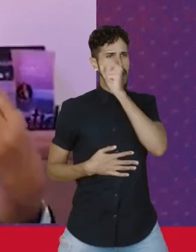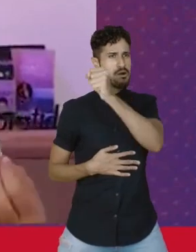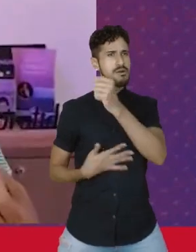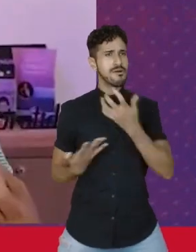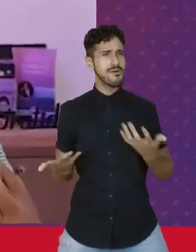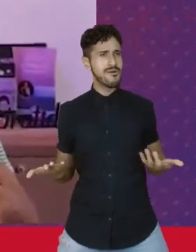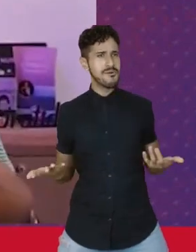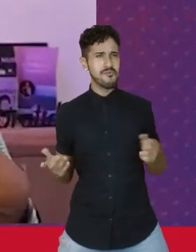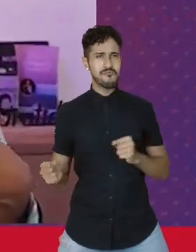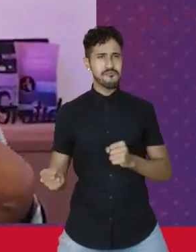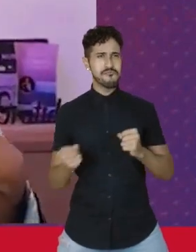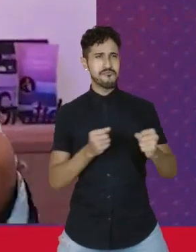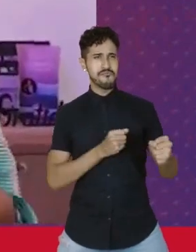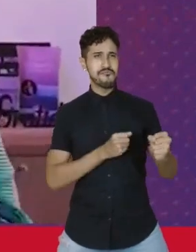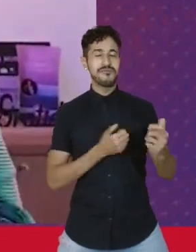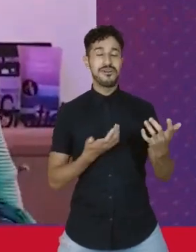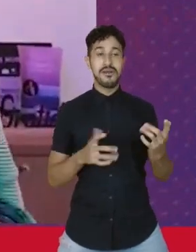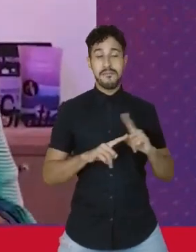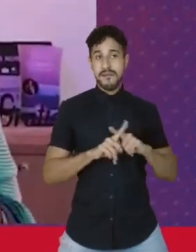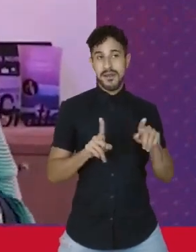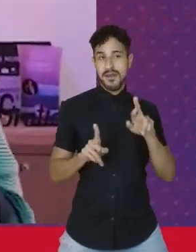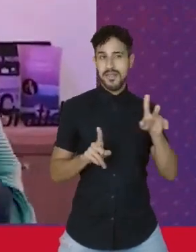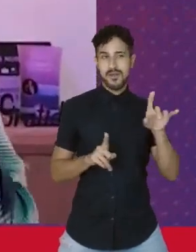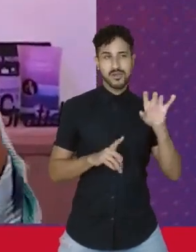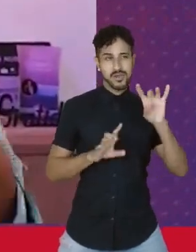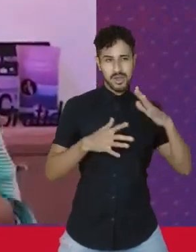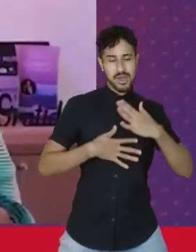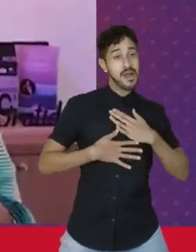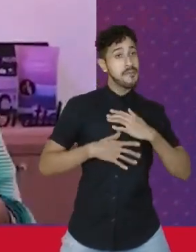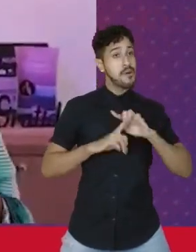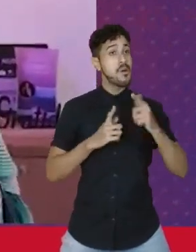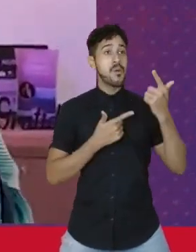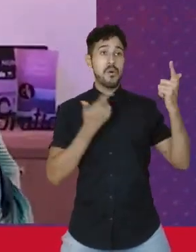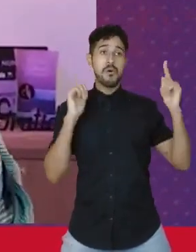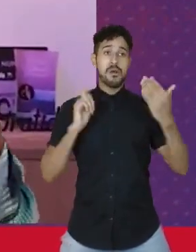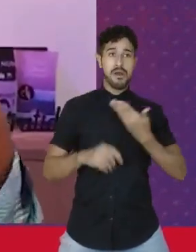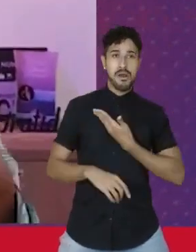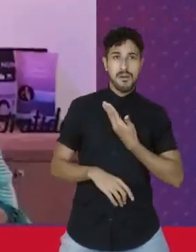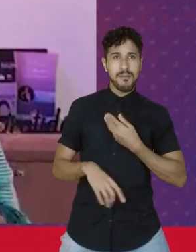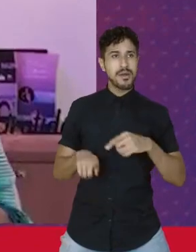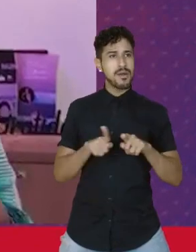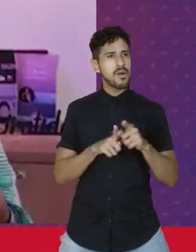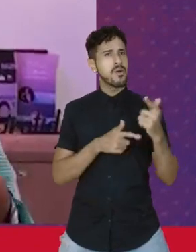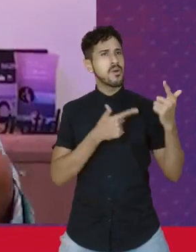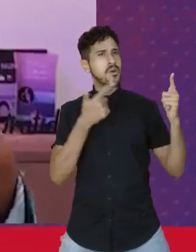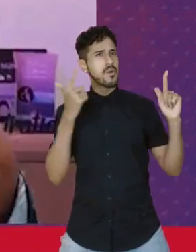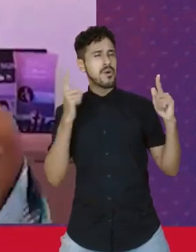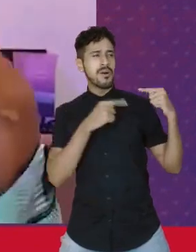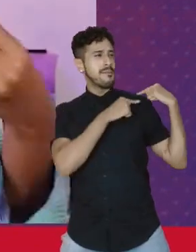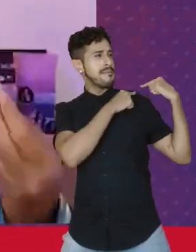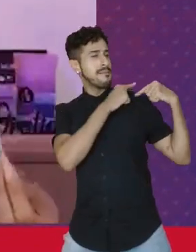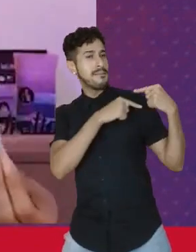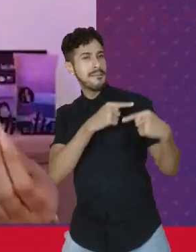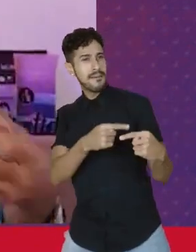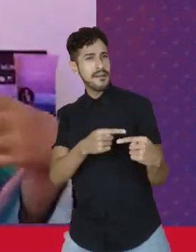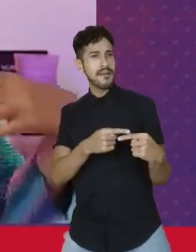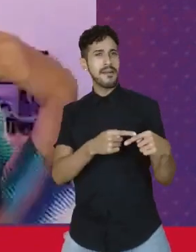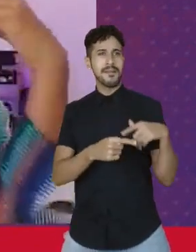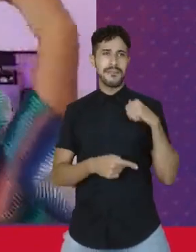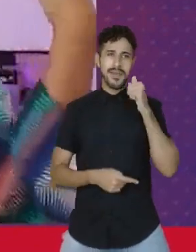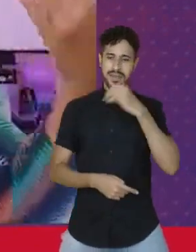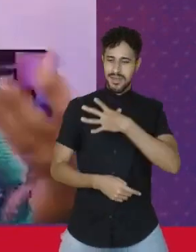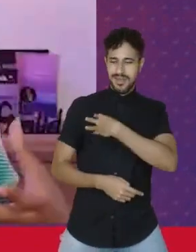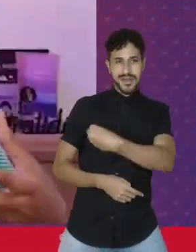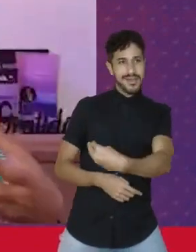muito empoderada. Mas não só por mim, pelas minhas outras companheiras, pelas minhas ancestrais, pela minha filha,